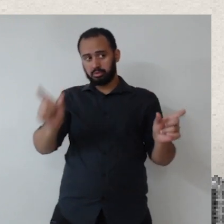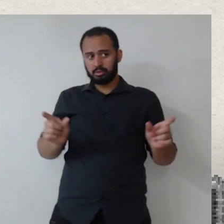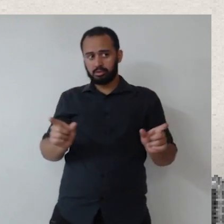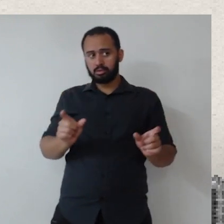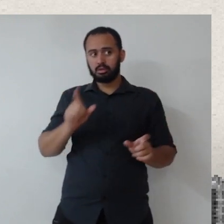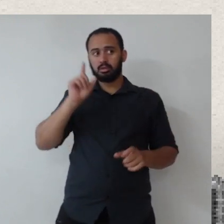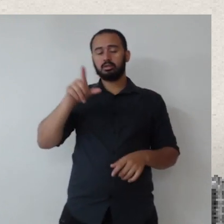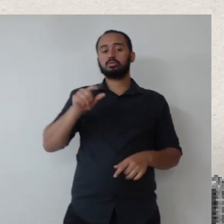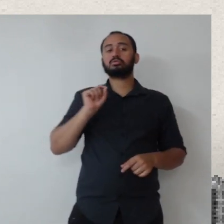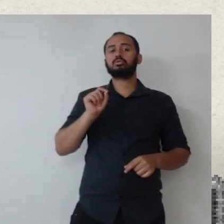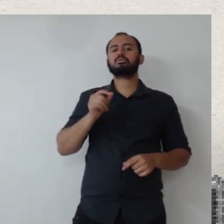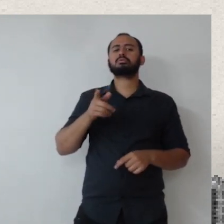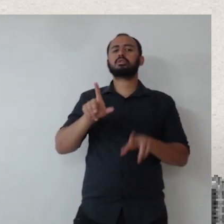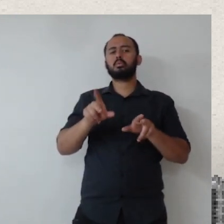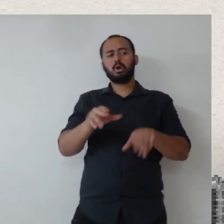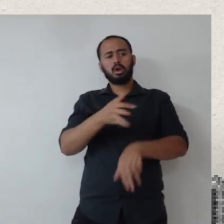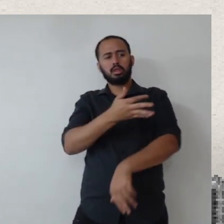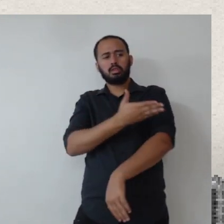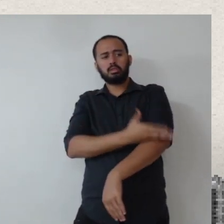sendo desde as técnicas